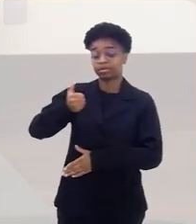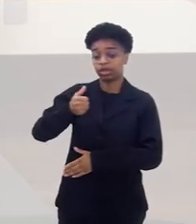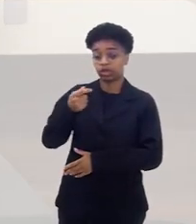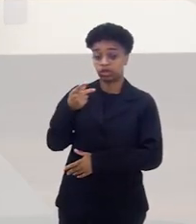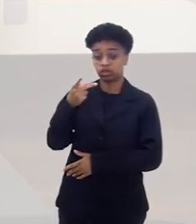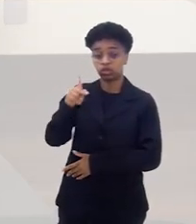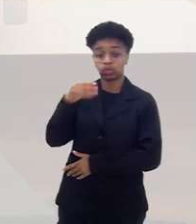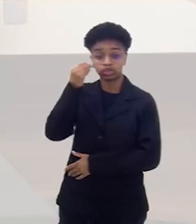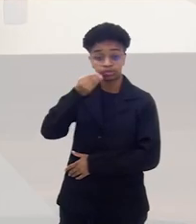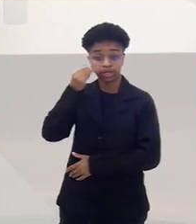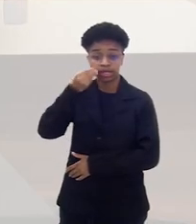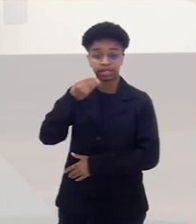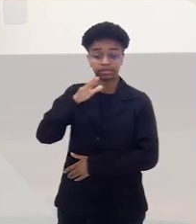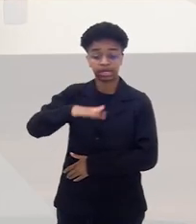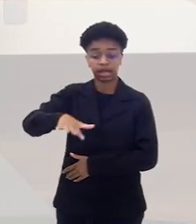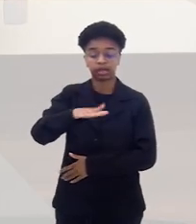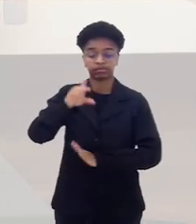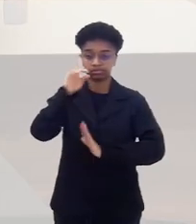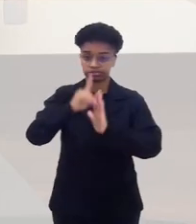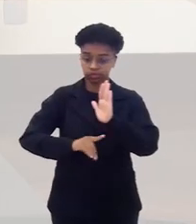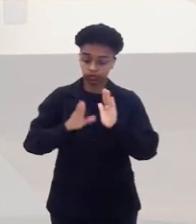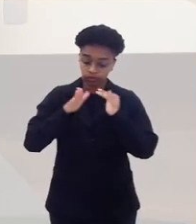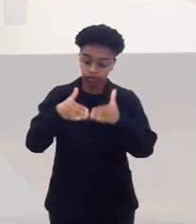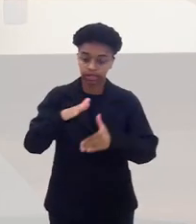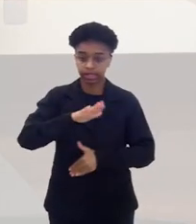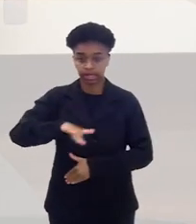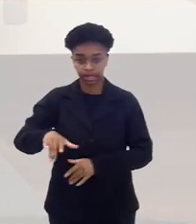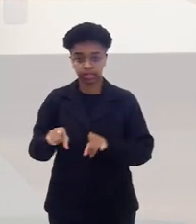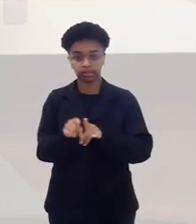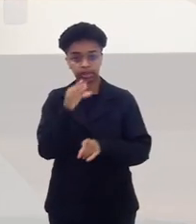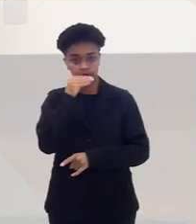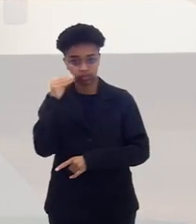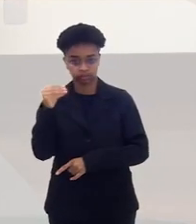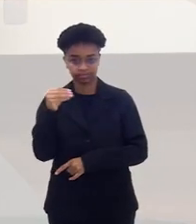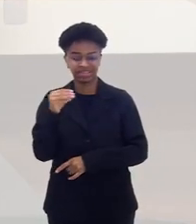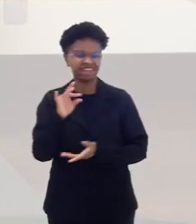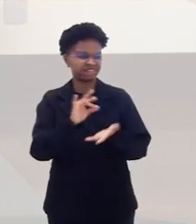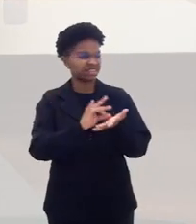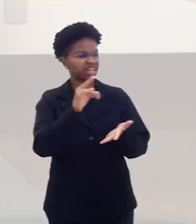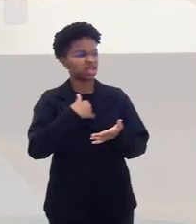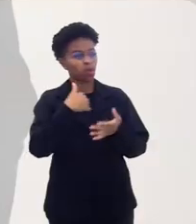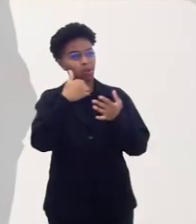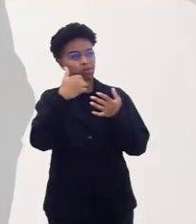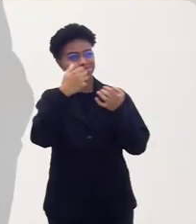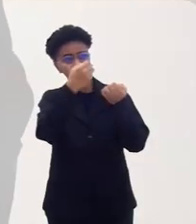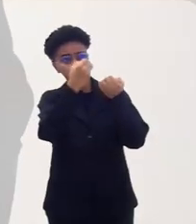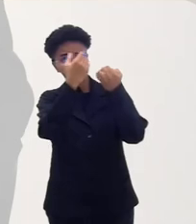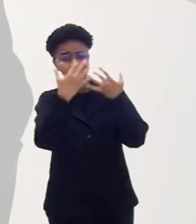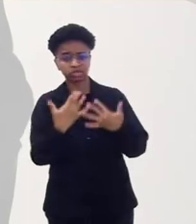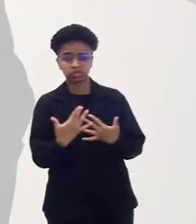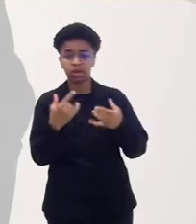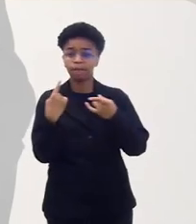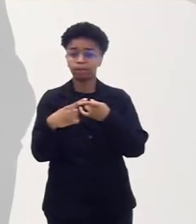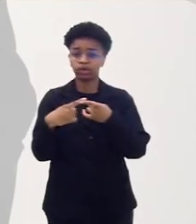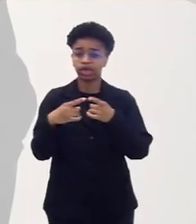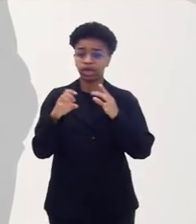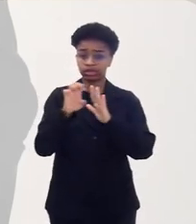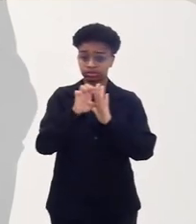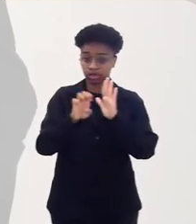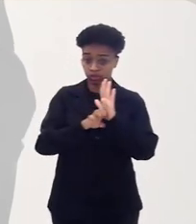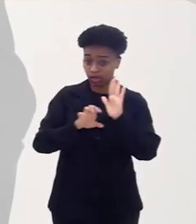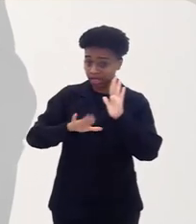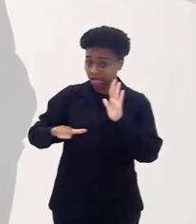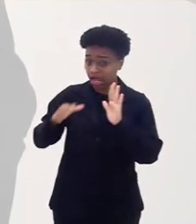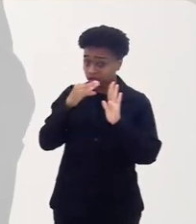com os direitos da criança e do adolescente. Bom, Nicodemos, eu fui abençoado, porque o Estatuto da Criança e do